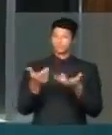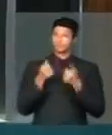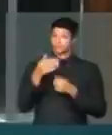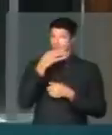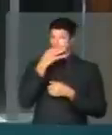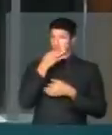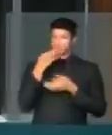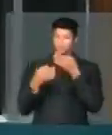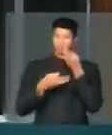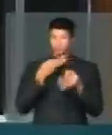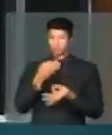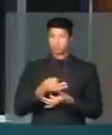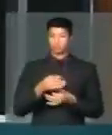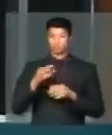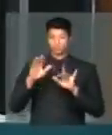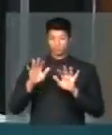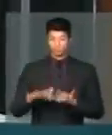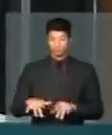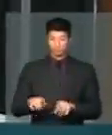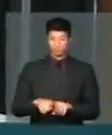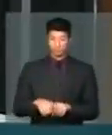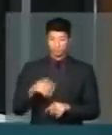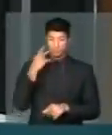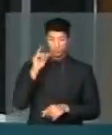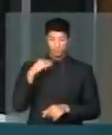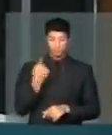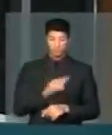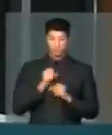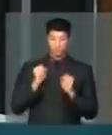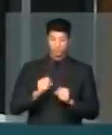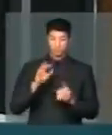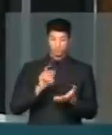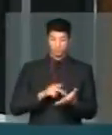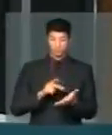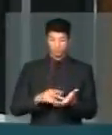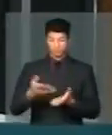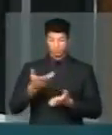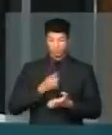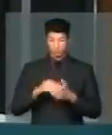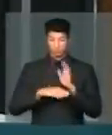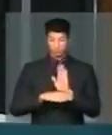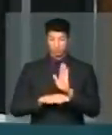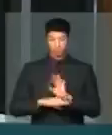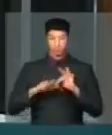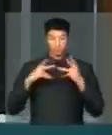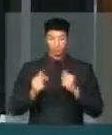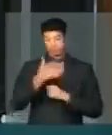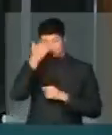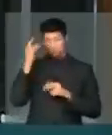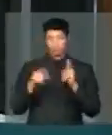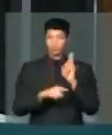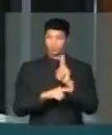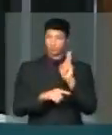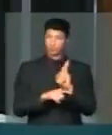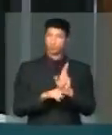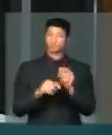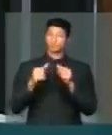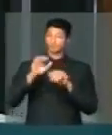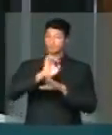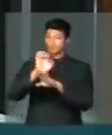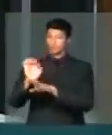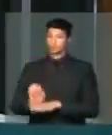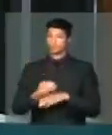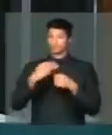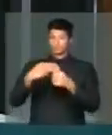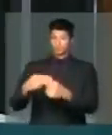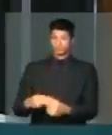sugestões, vamos alterar o nosso relatório, para que a gente possa verdadeiramente receber as contribuições de todos aqueles que defendem estados e